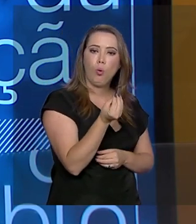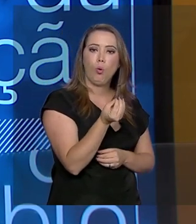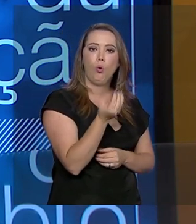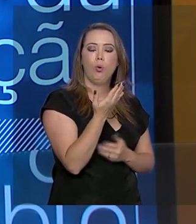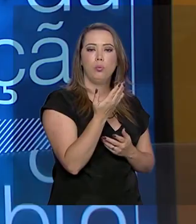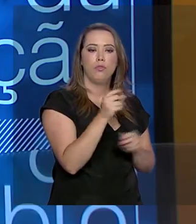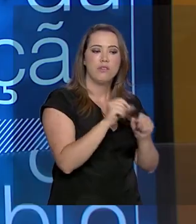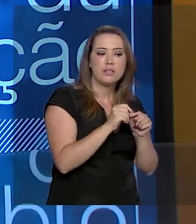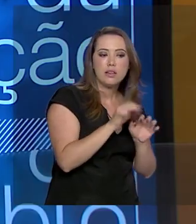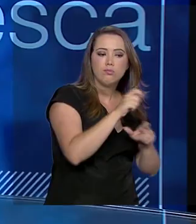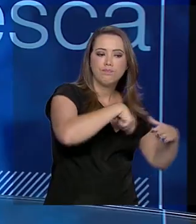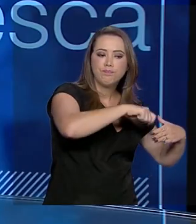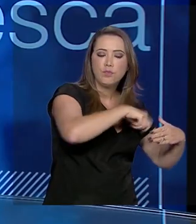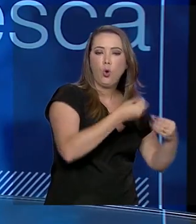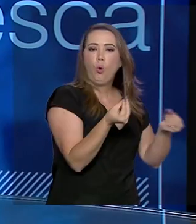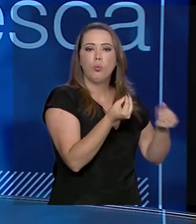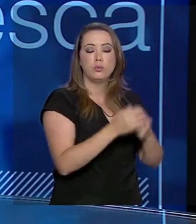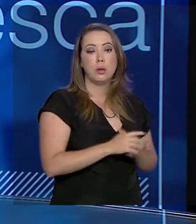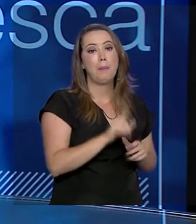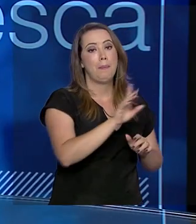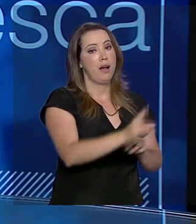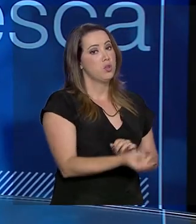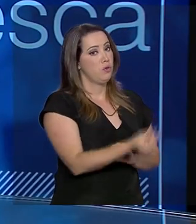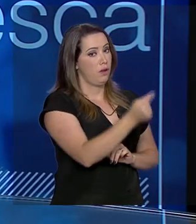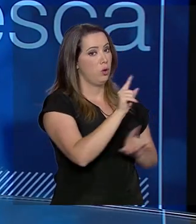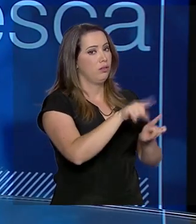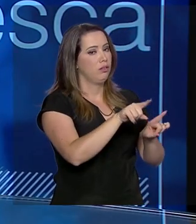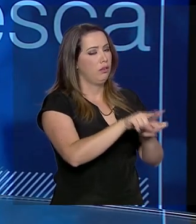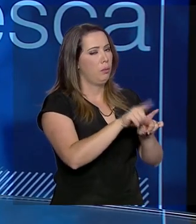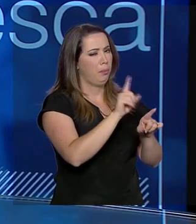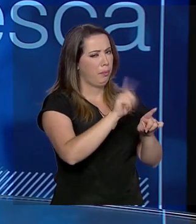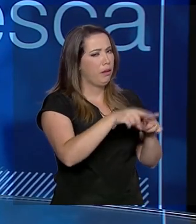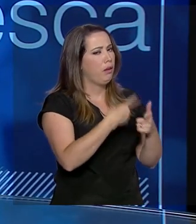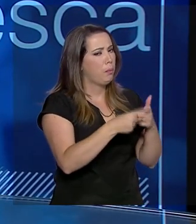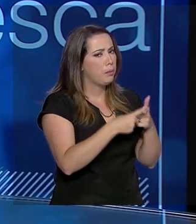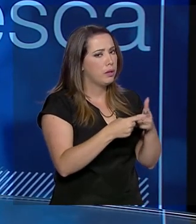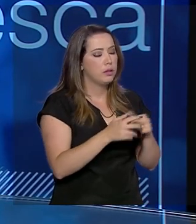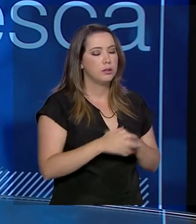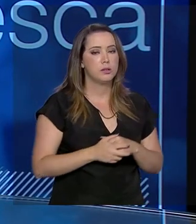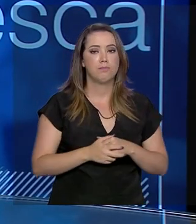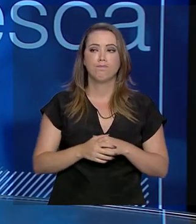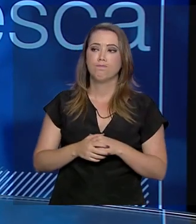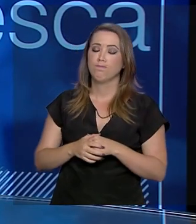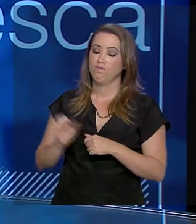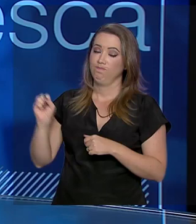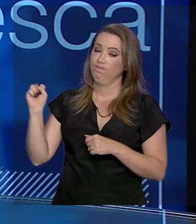um empecilho, secretário? Sem dúvida nenhuma. Em alguma... Olha, o Brasil, 17